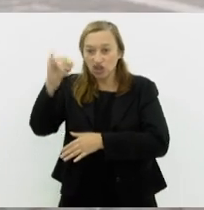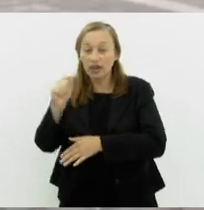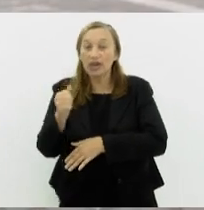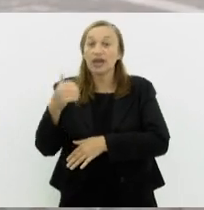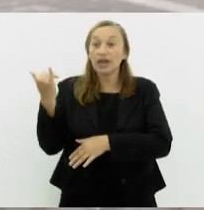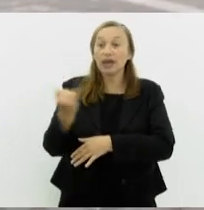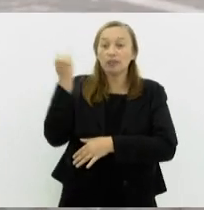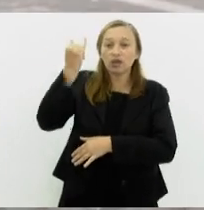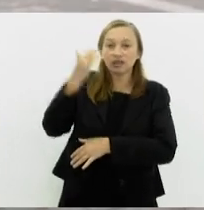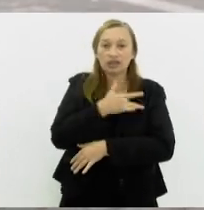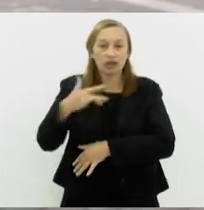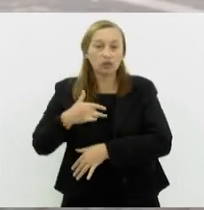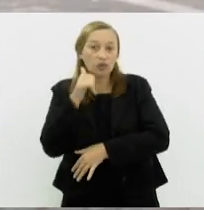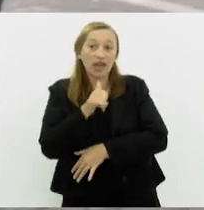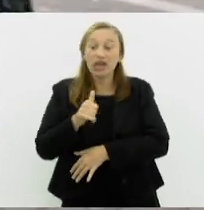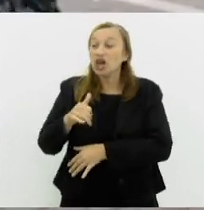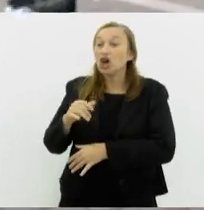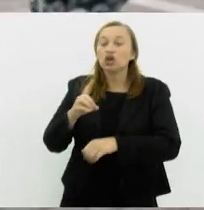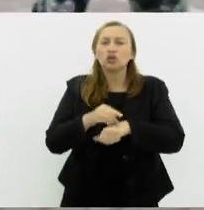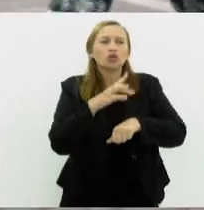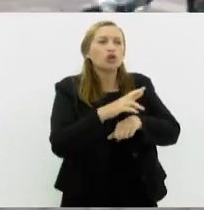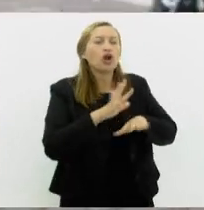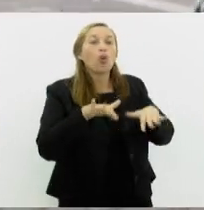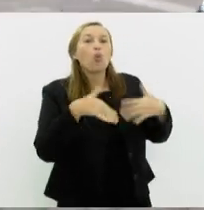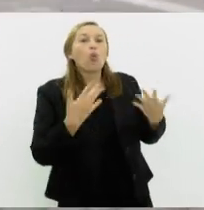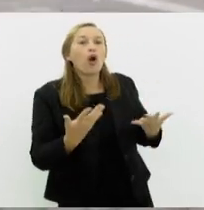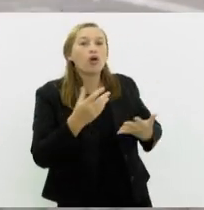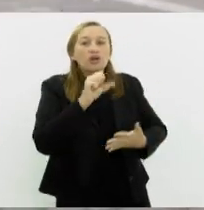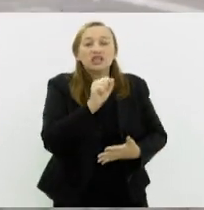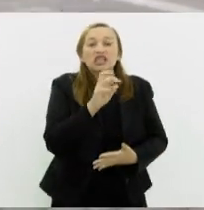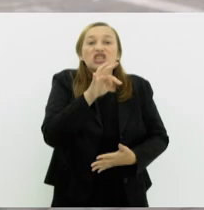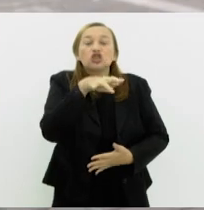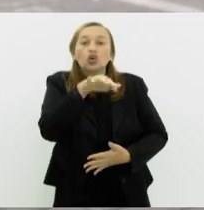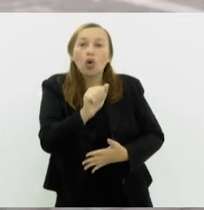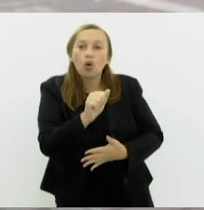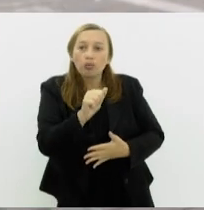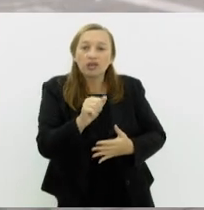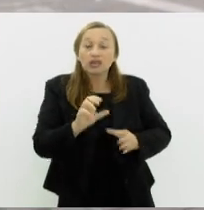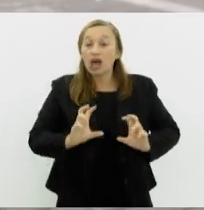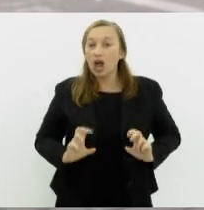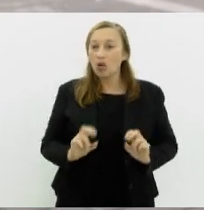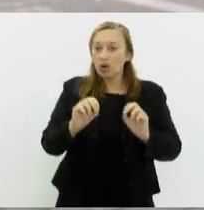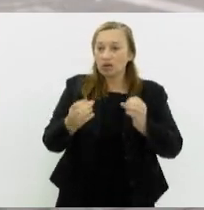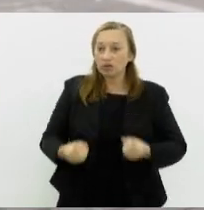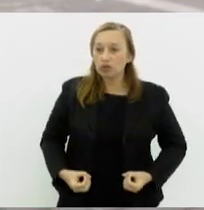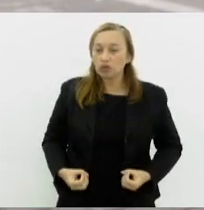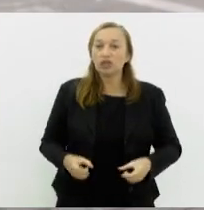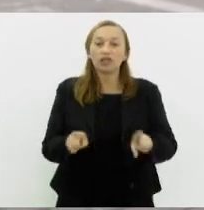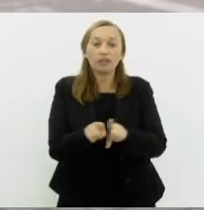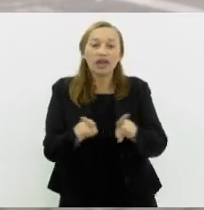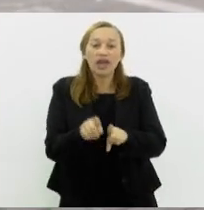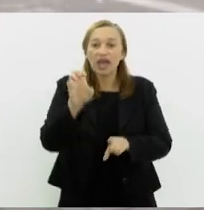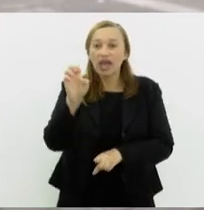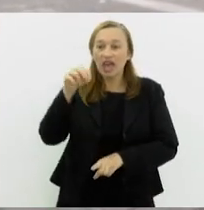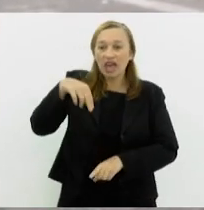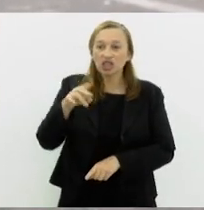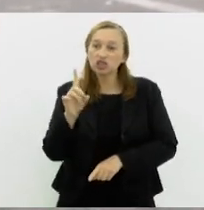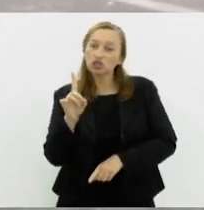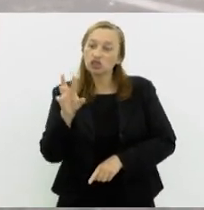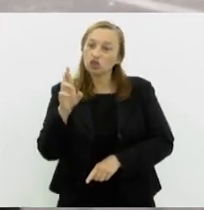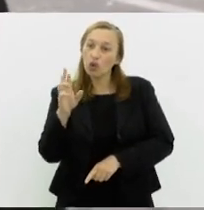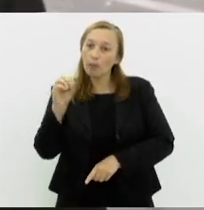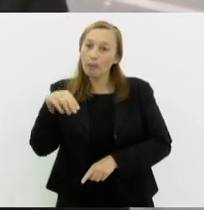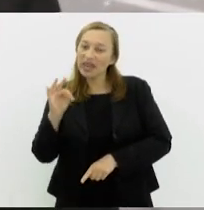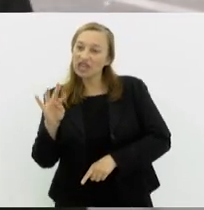E doutora, é preciso ficar atento a quais sintomas relacionados ao câncer de colo de útero e também à endometriose? Inicialmente, pela